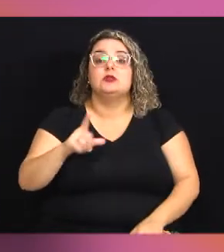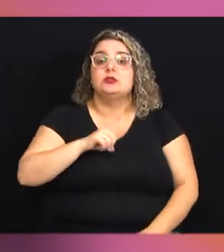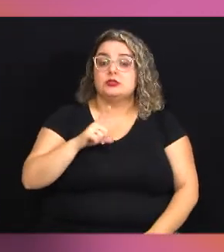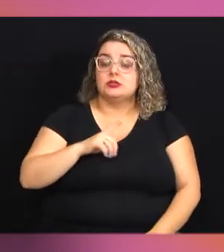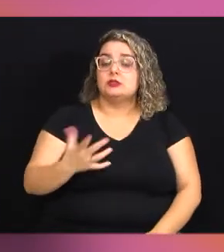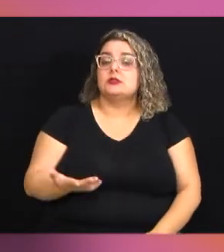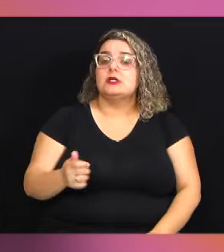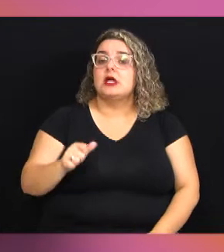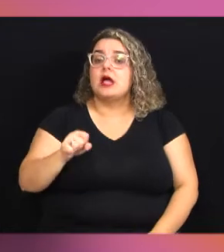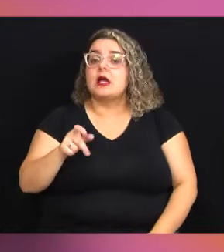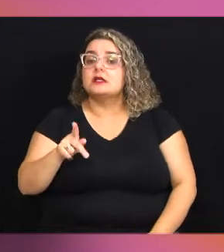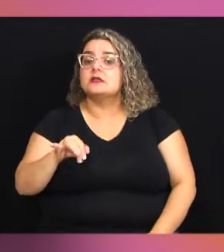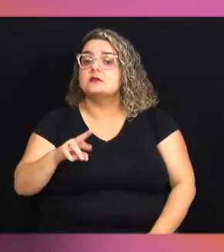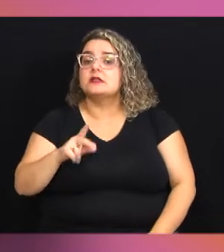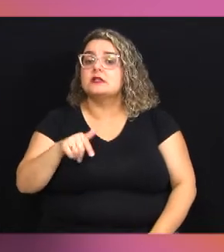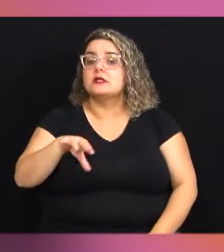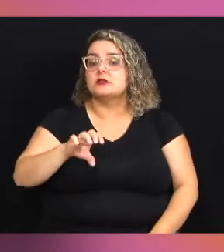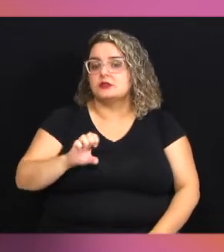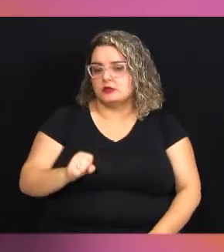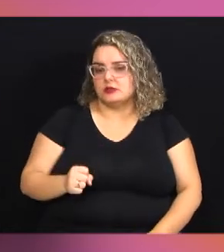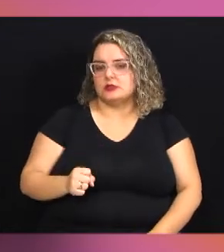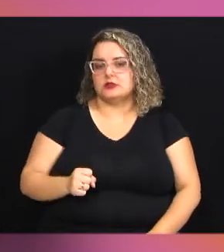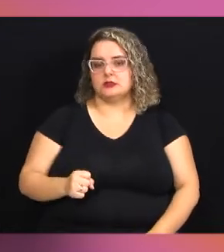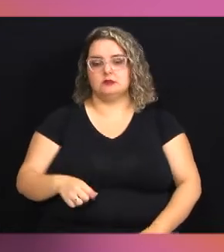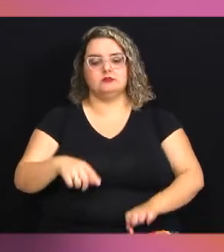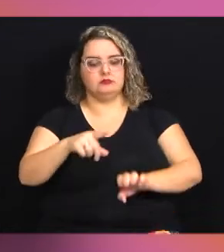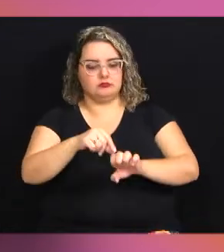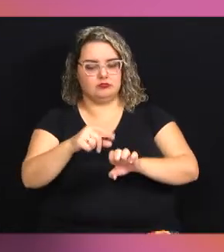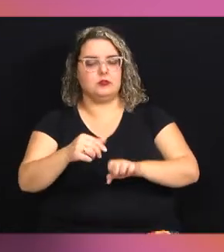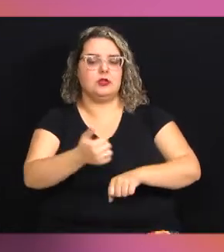aspirações no empreendimento de suas carreiras.